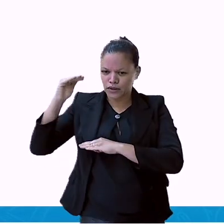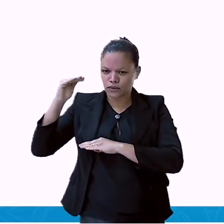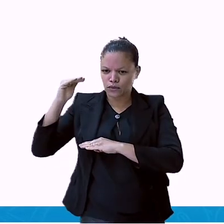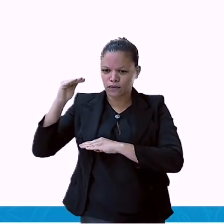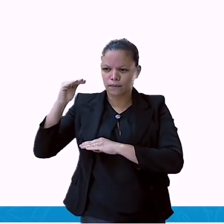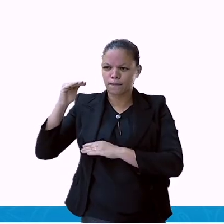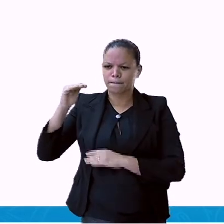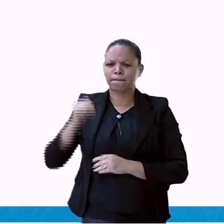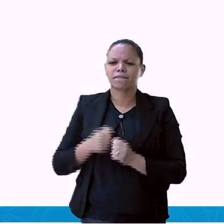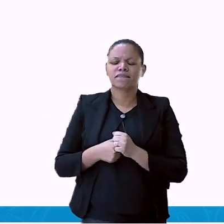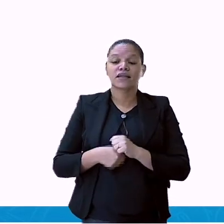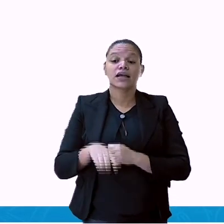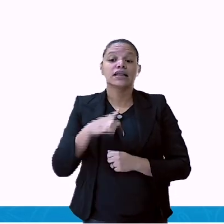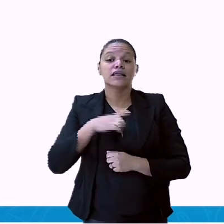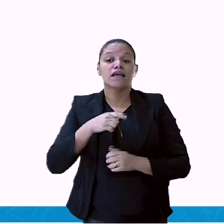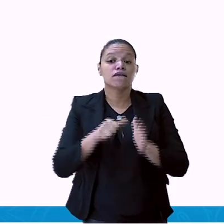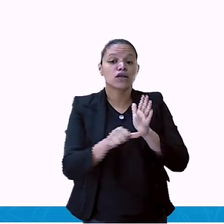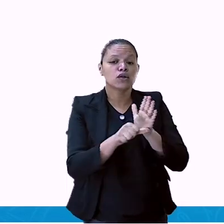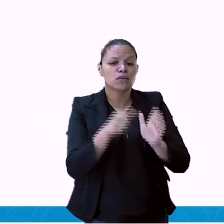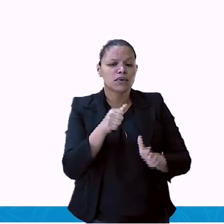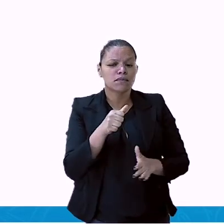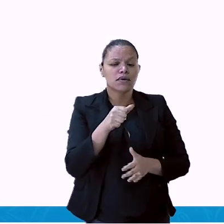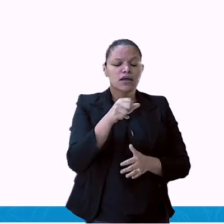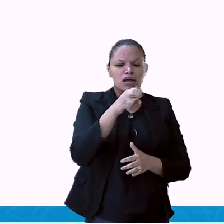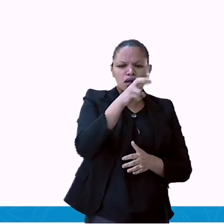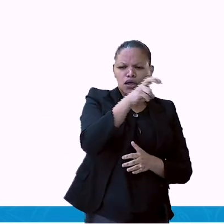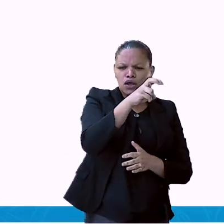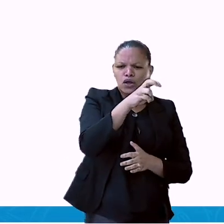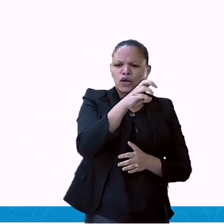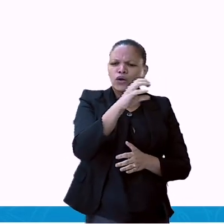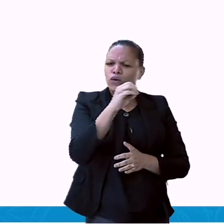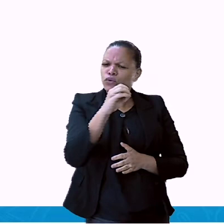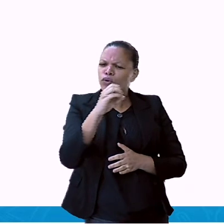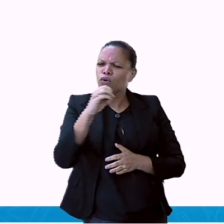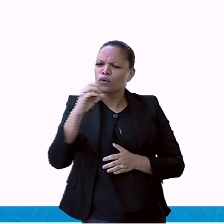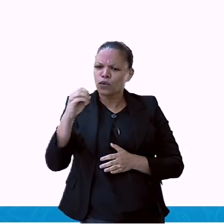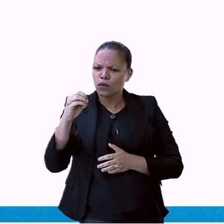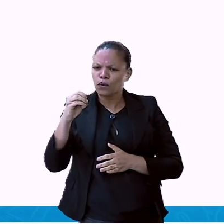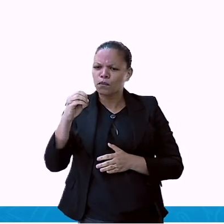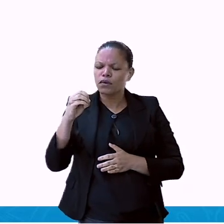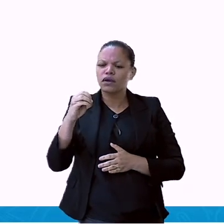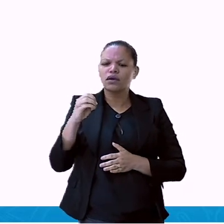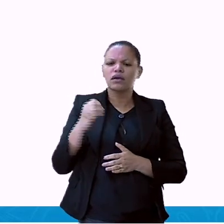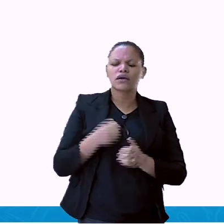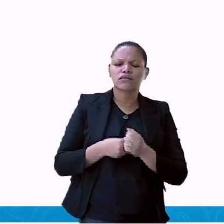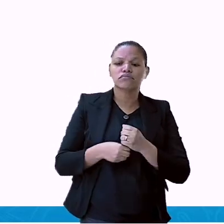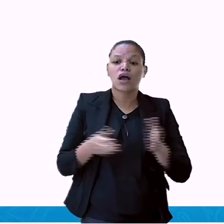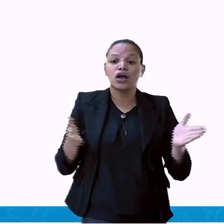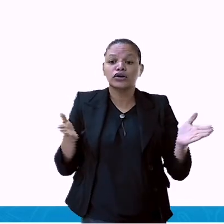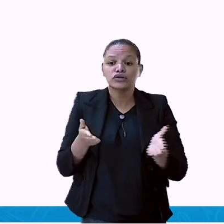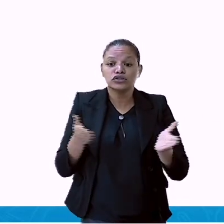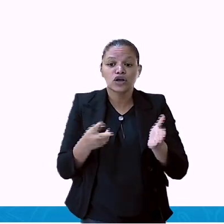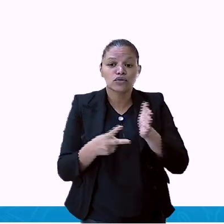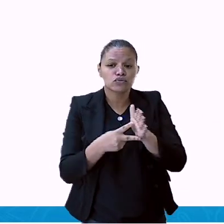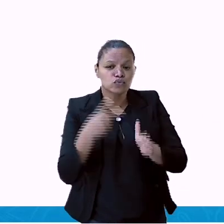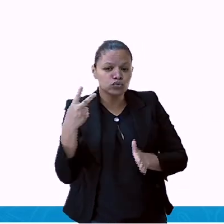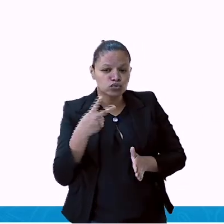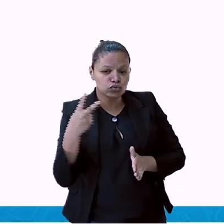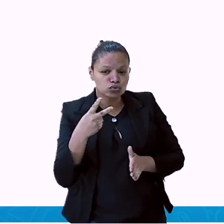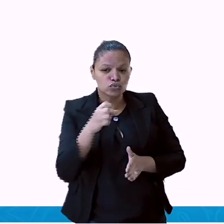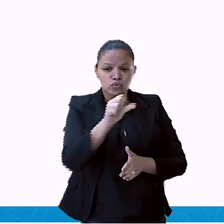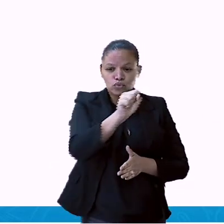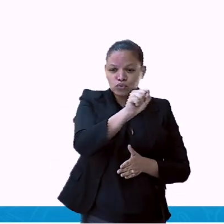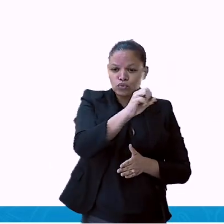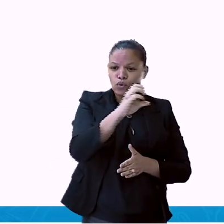pacientes atendidos. Já no segundo semestre, já teve 8 mil. Se a gente analisar